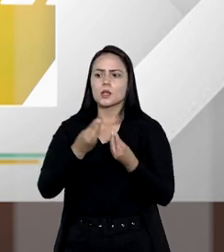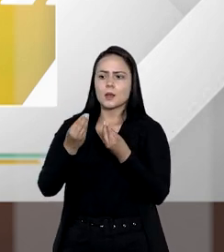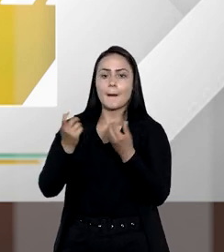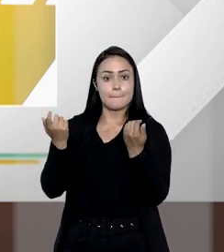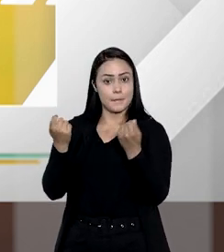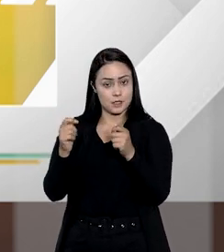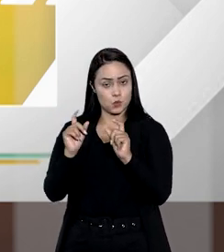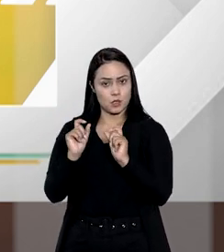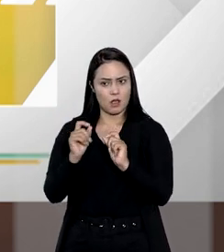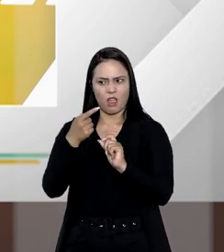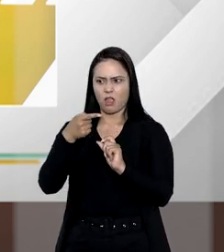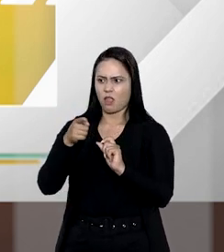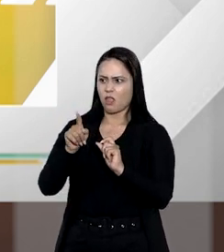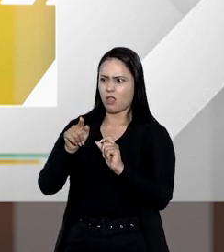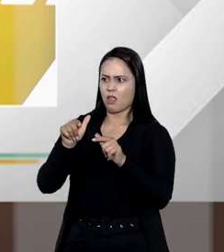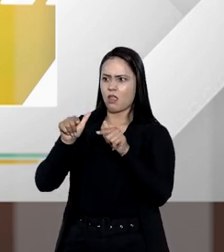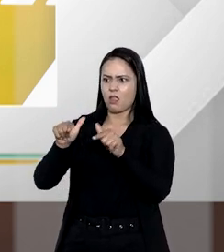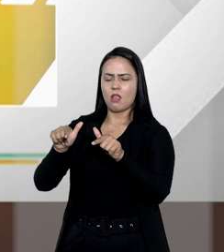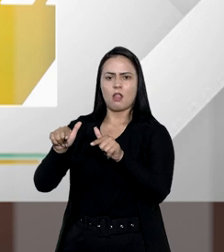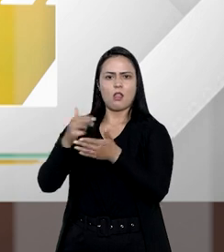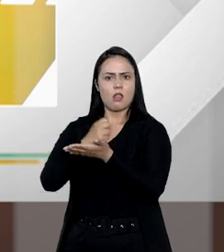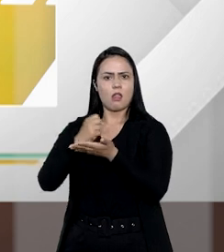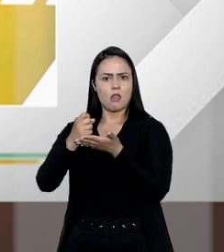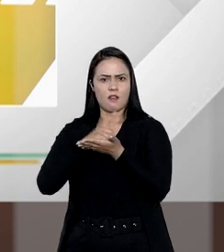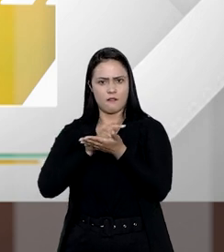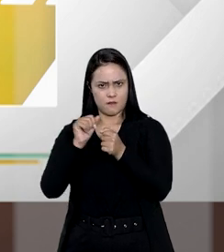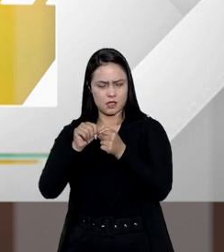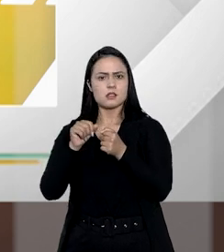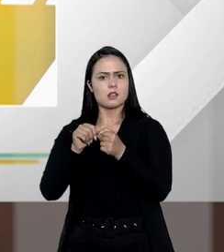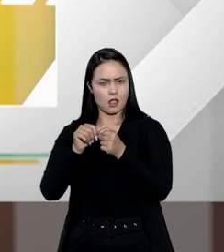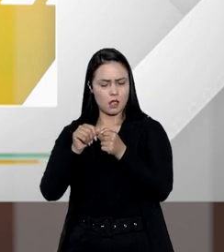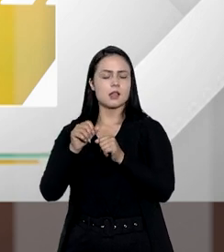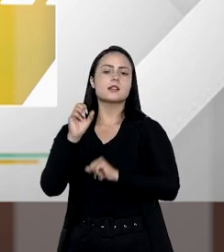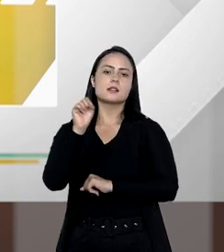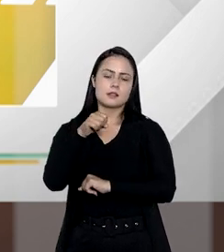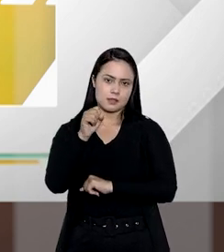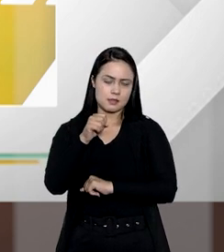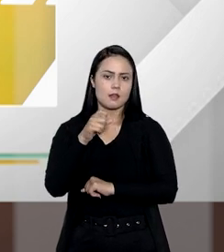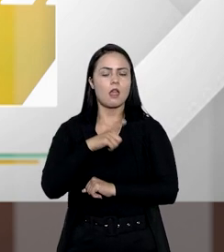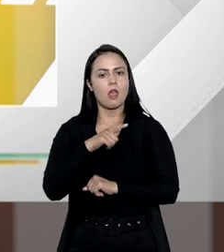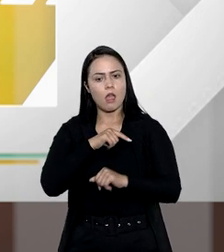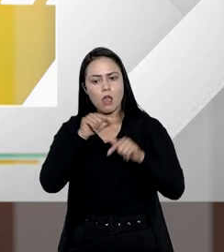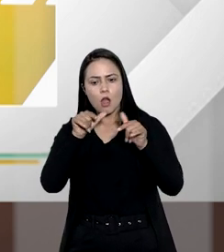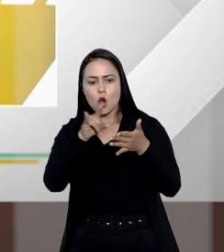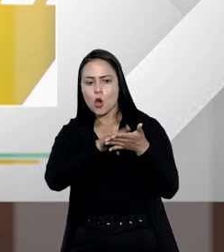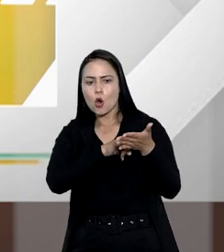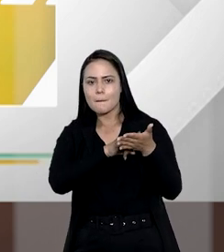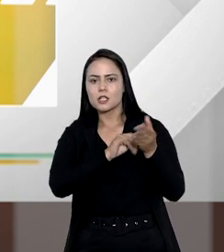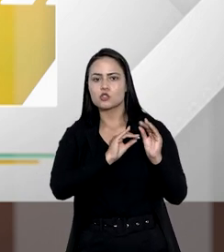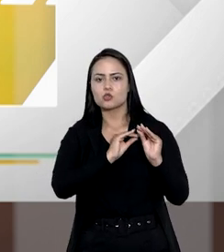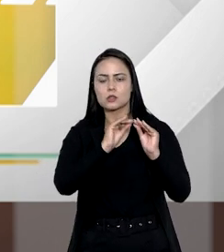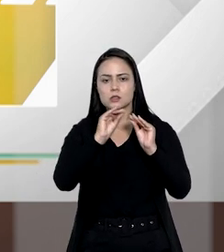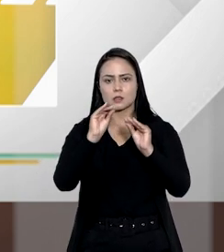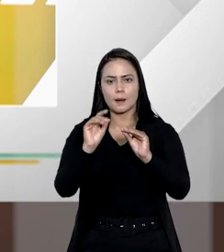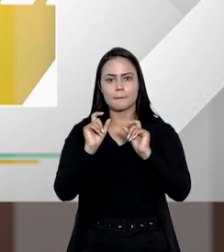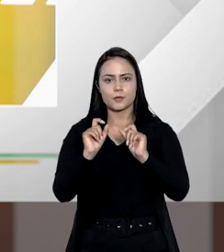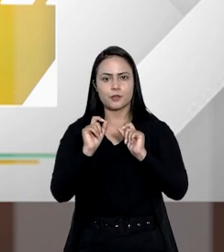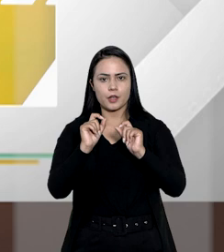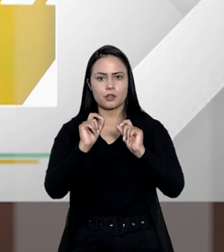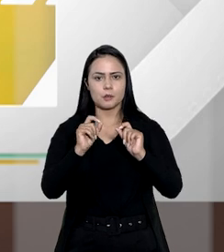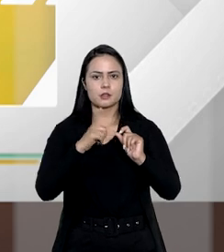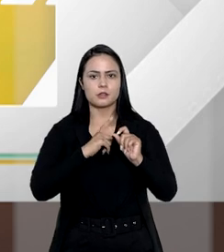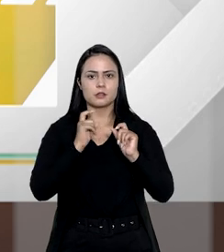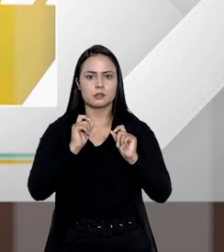doação. É preciso ir a cartório, formalizar isso em cartório? Sim, aí é uma escritura de doação que